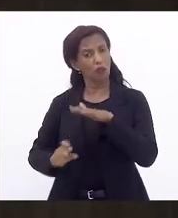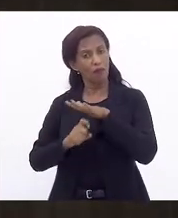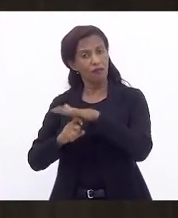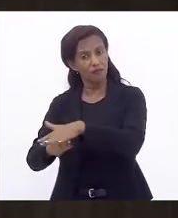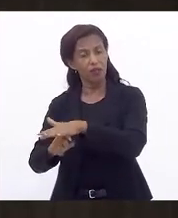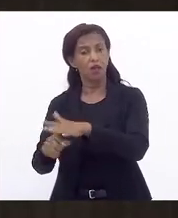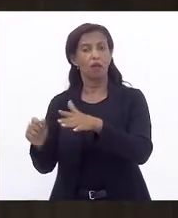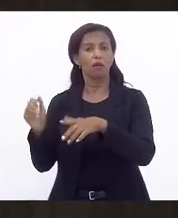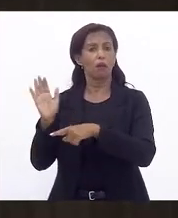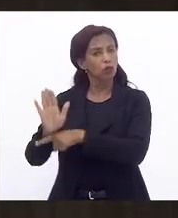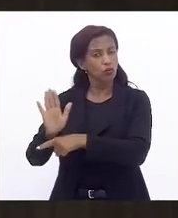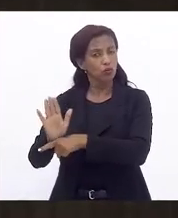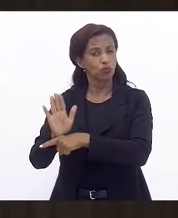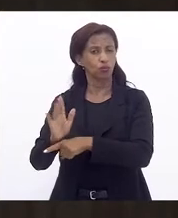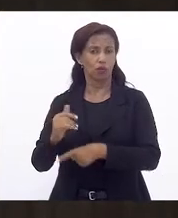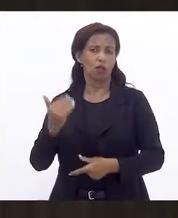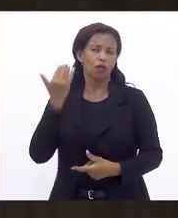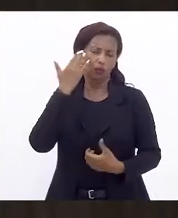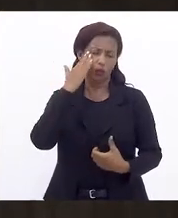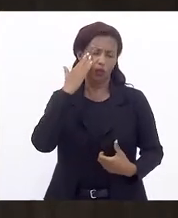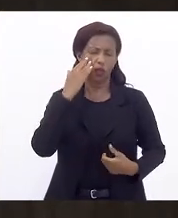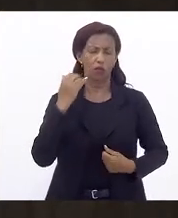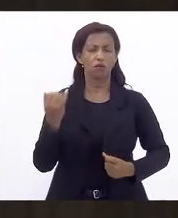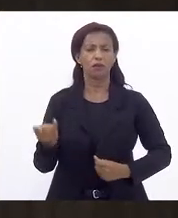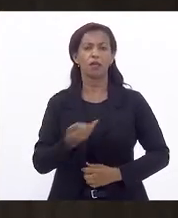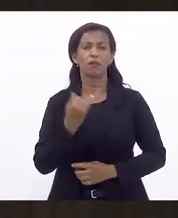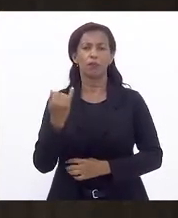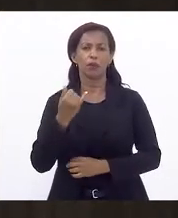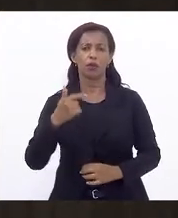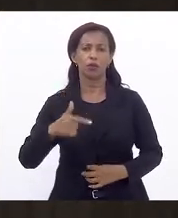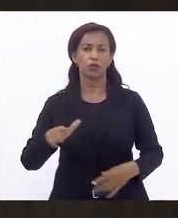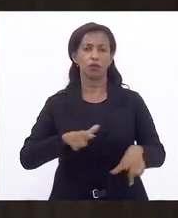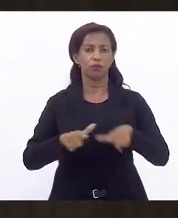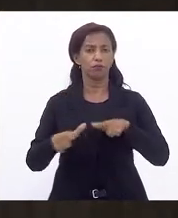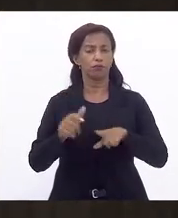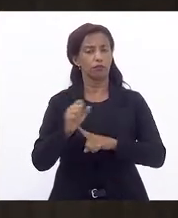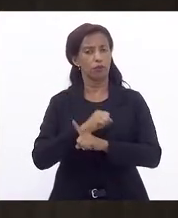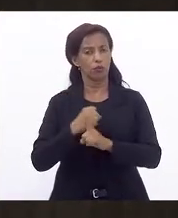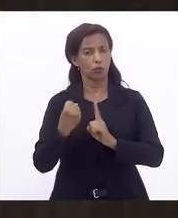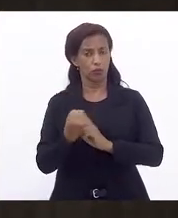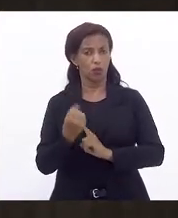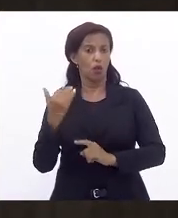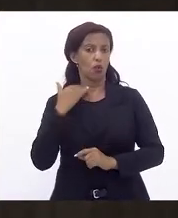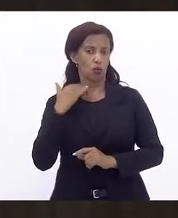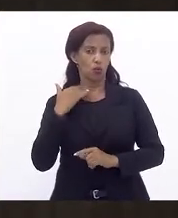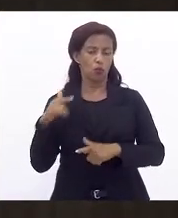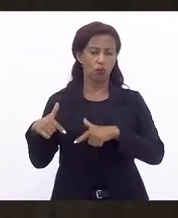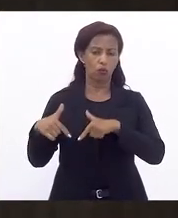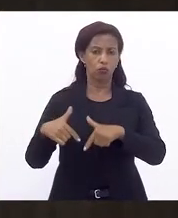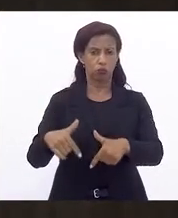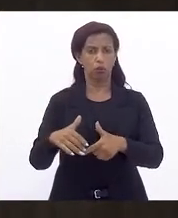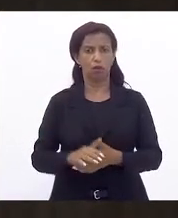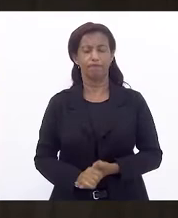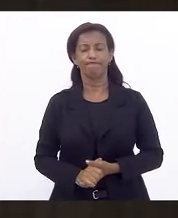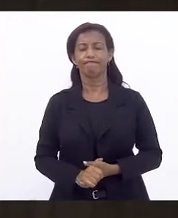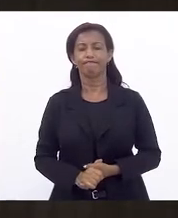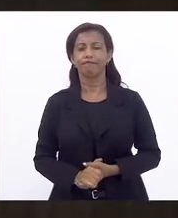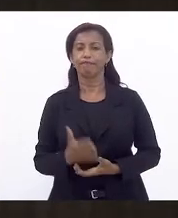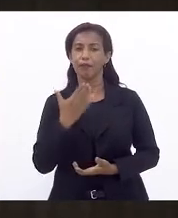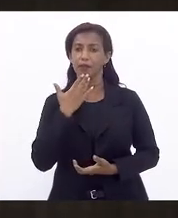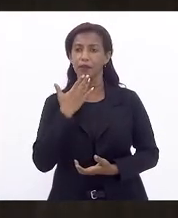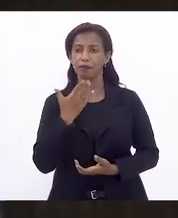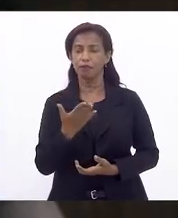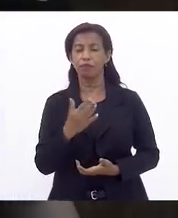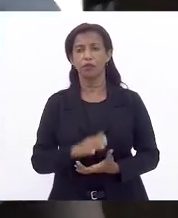especificamente, que eu entendo ser muito importante para o trabalho social que o Banco da Providência executa. É só isso que eu queria discutir e pedir,